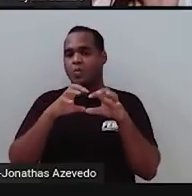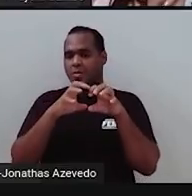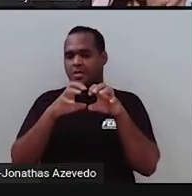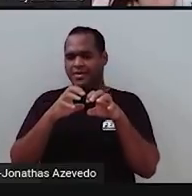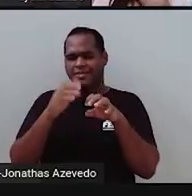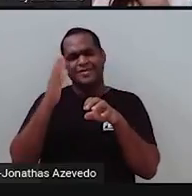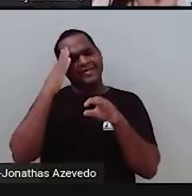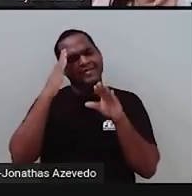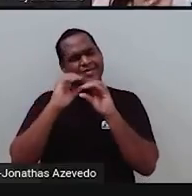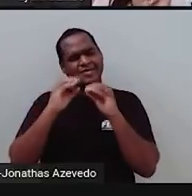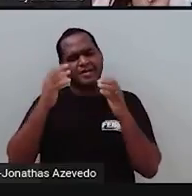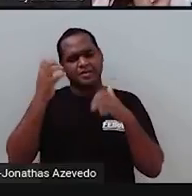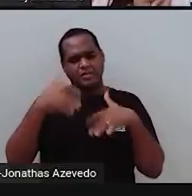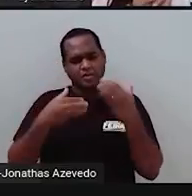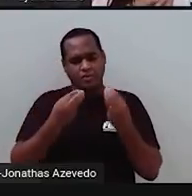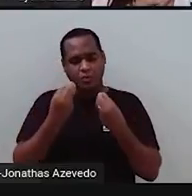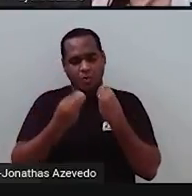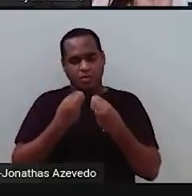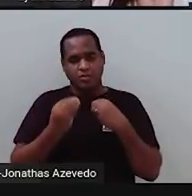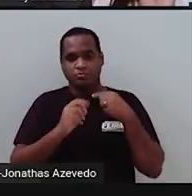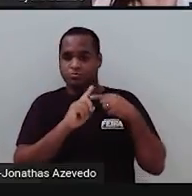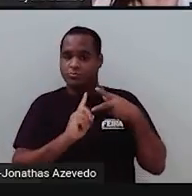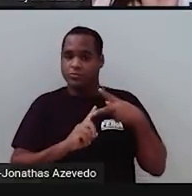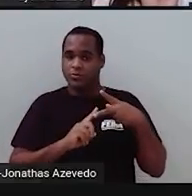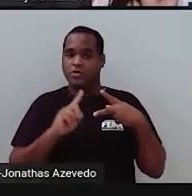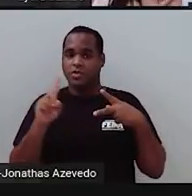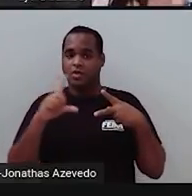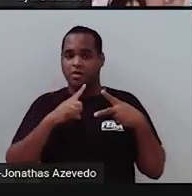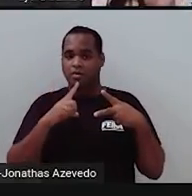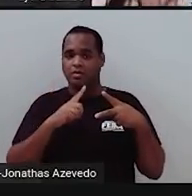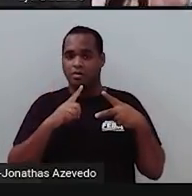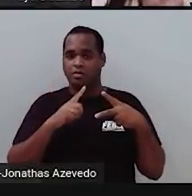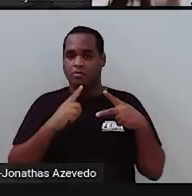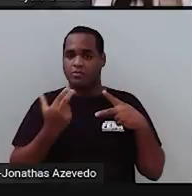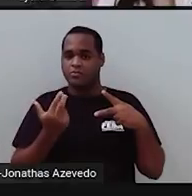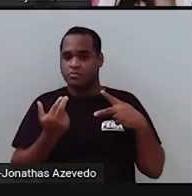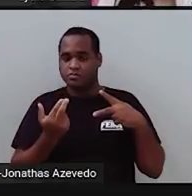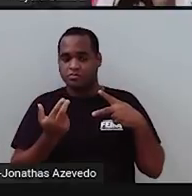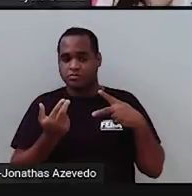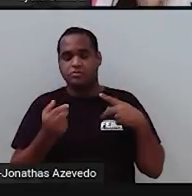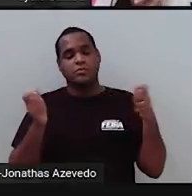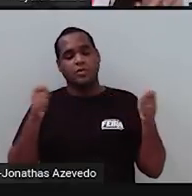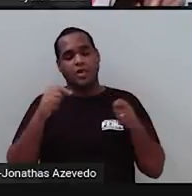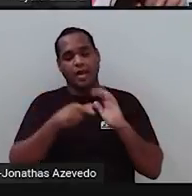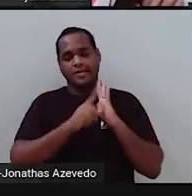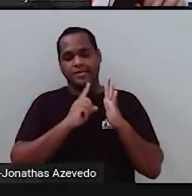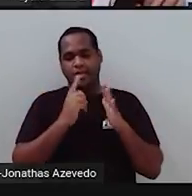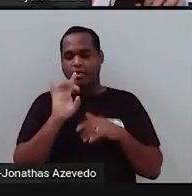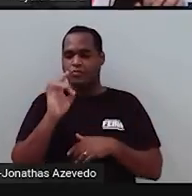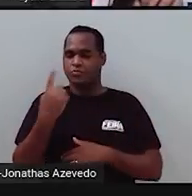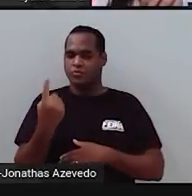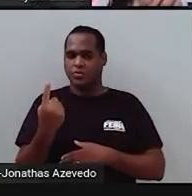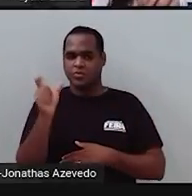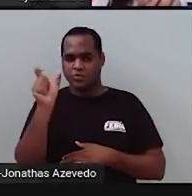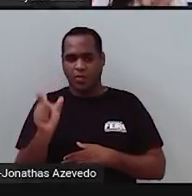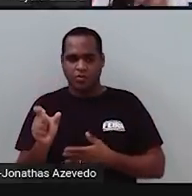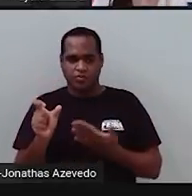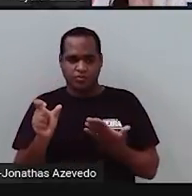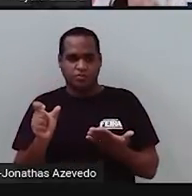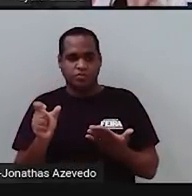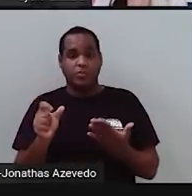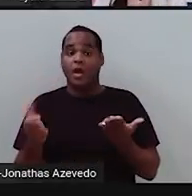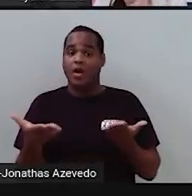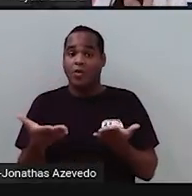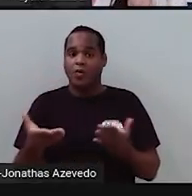Entenderam por que agora a gente está com duas características simultâneas aí? Antes a gente só analisava uma característica na primeira lei.